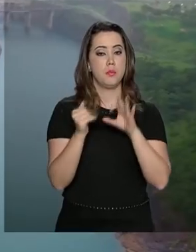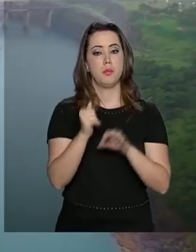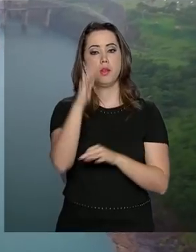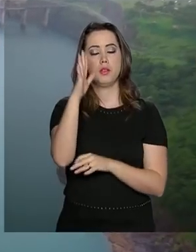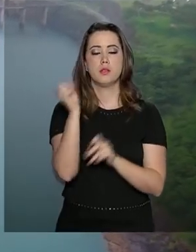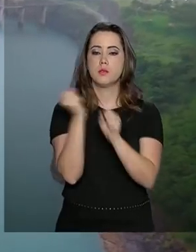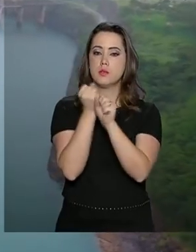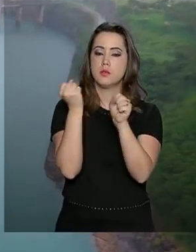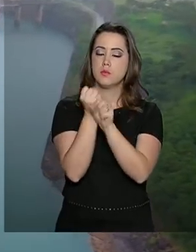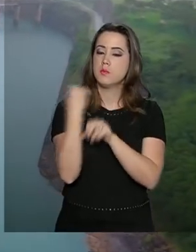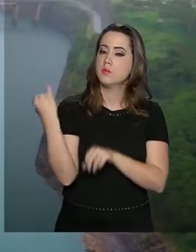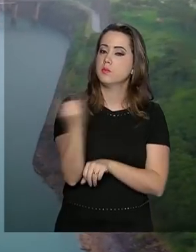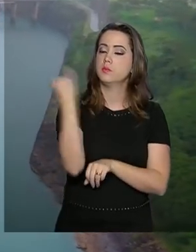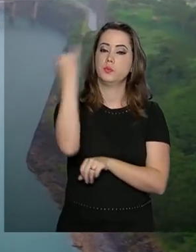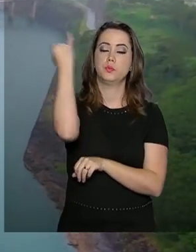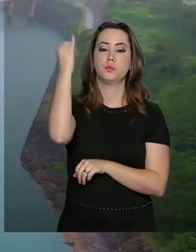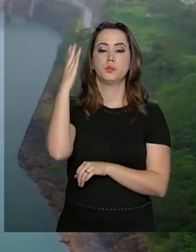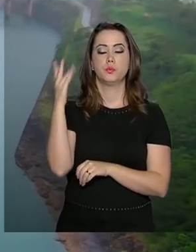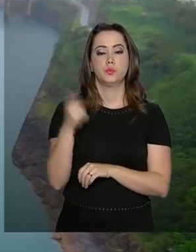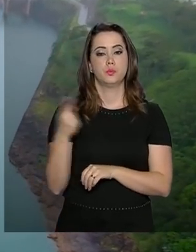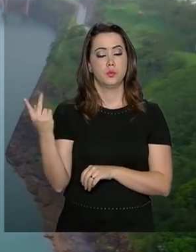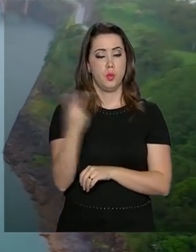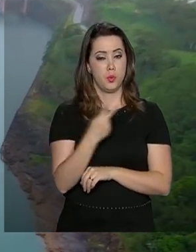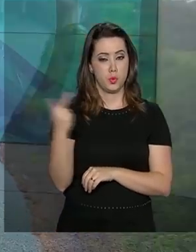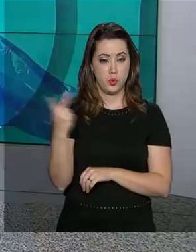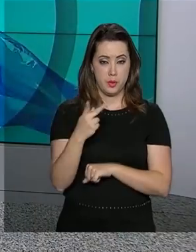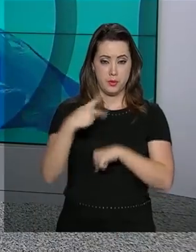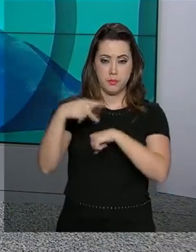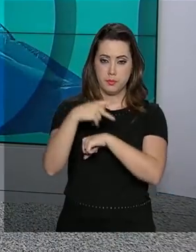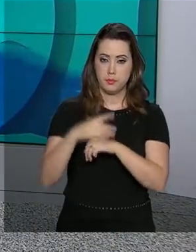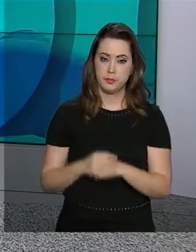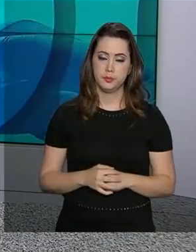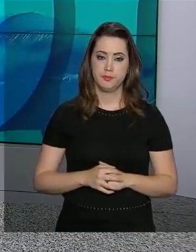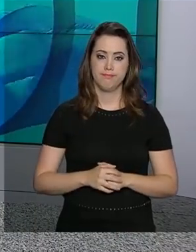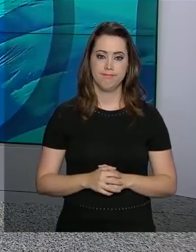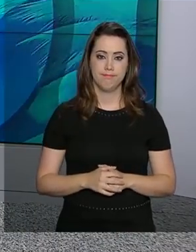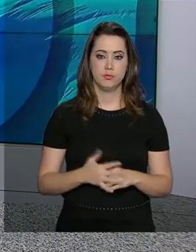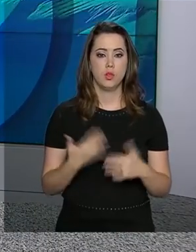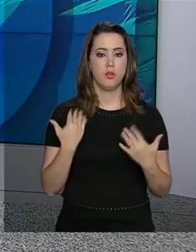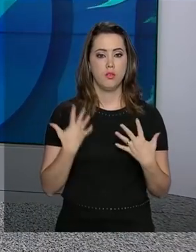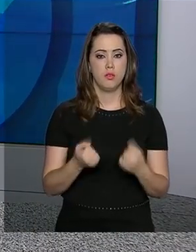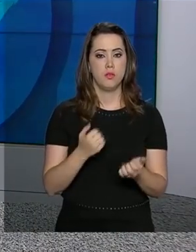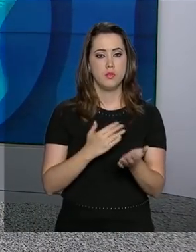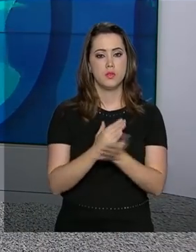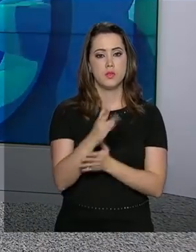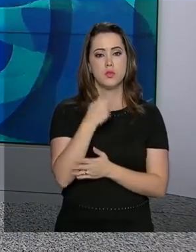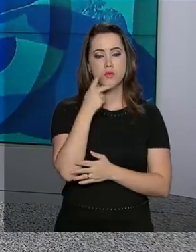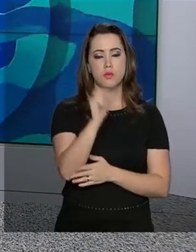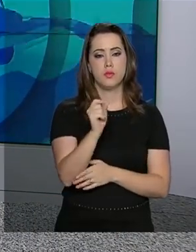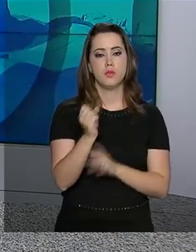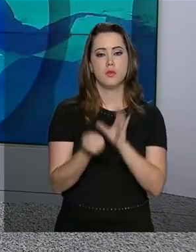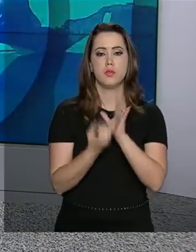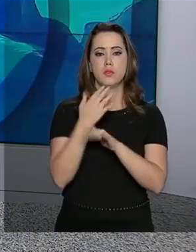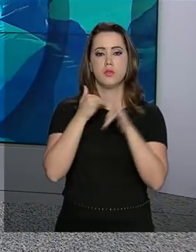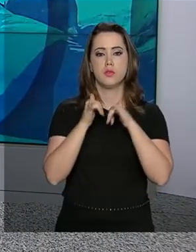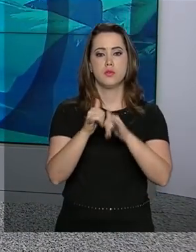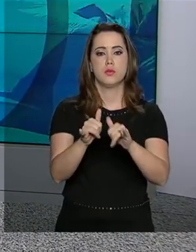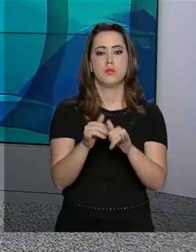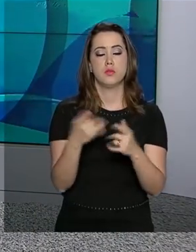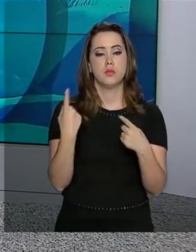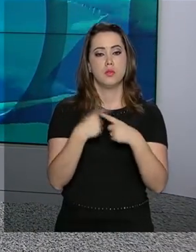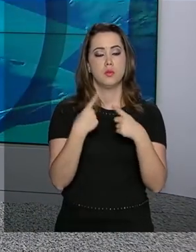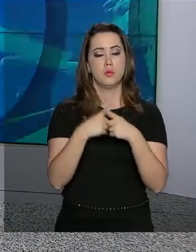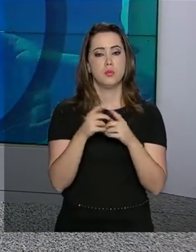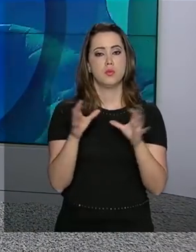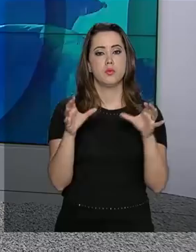em obras importantes para os dois países. E a gente continua falando sobre a geração de energia